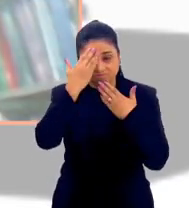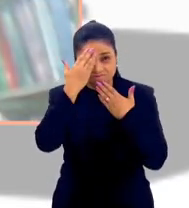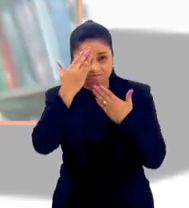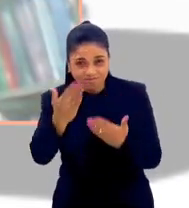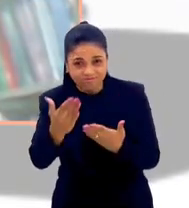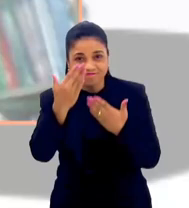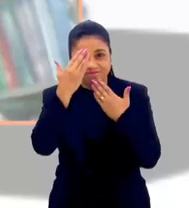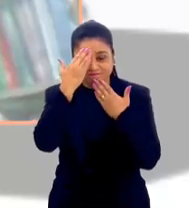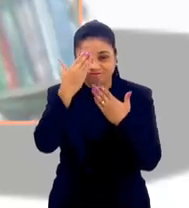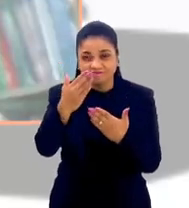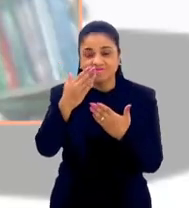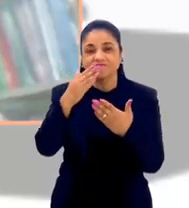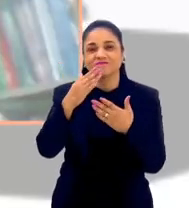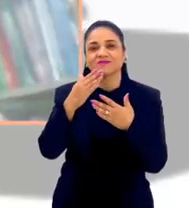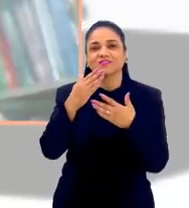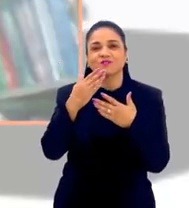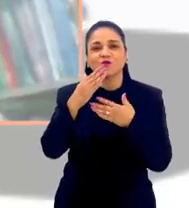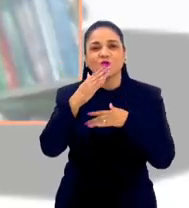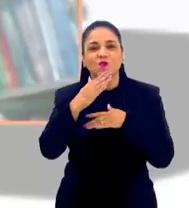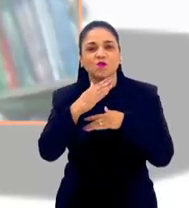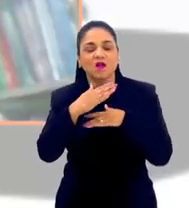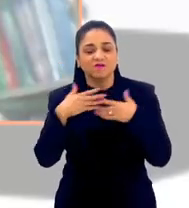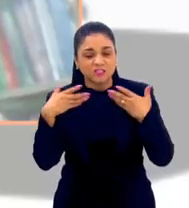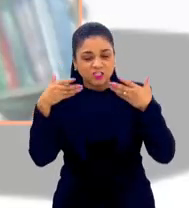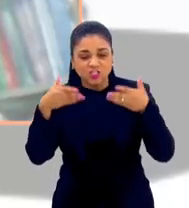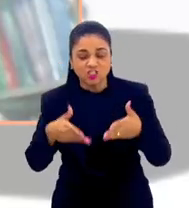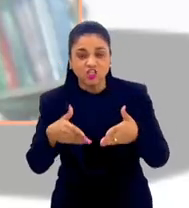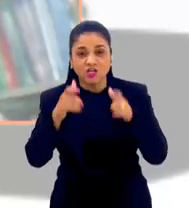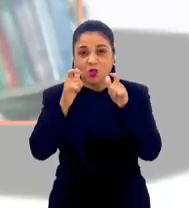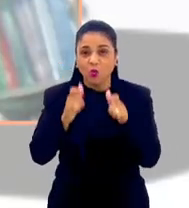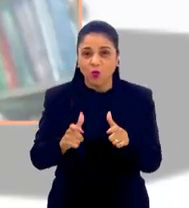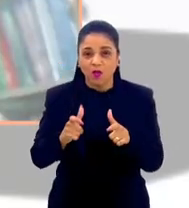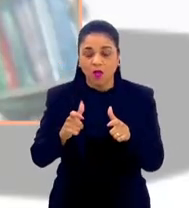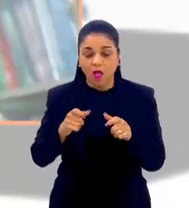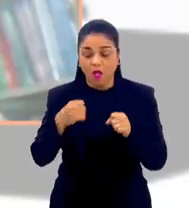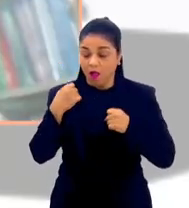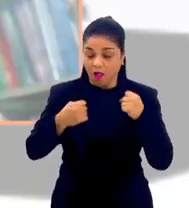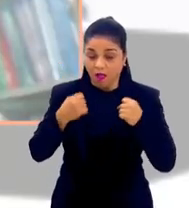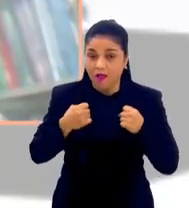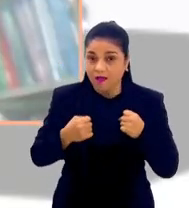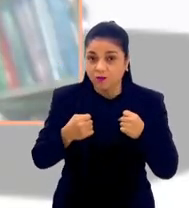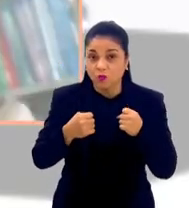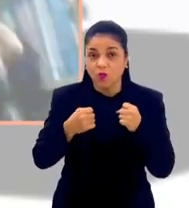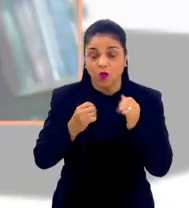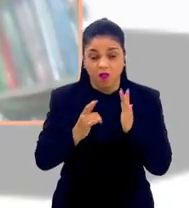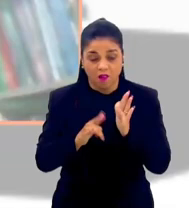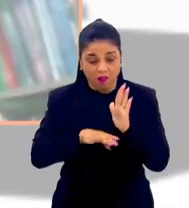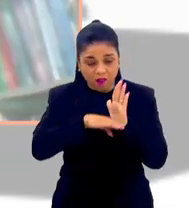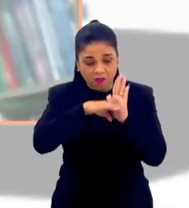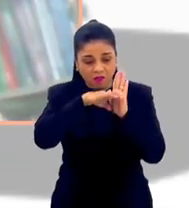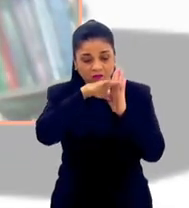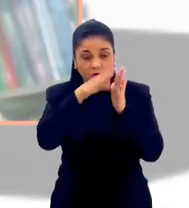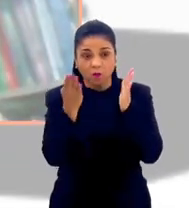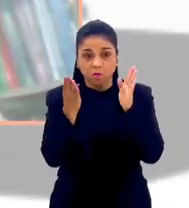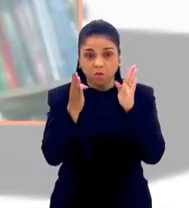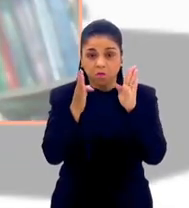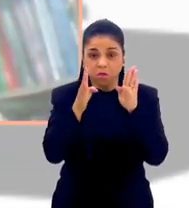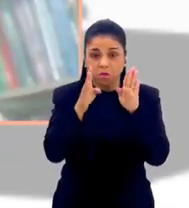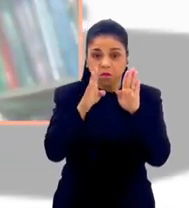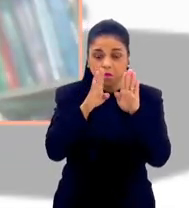agradecer gentileza. Então veja, às vezes você está chegando no lugar, você entra correndo, o elevador está fechando a porta.